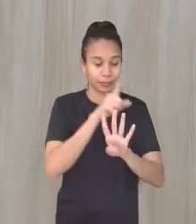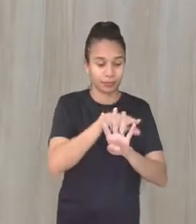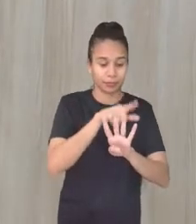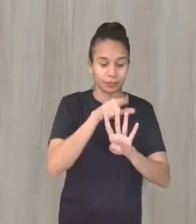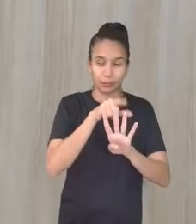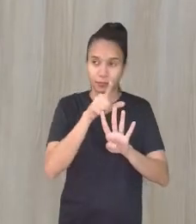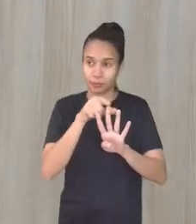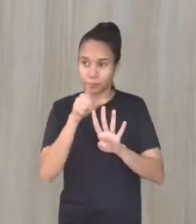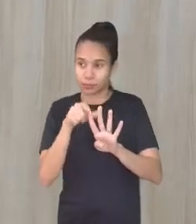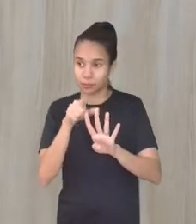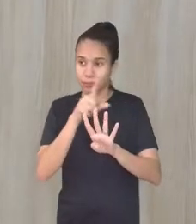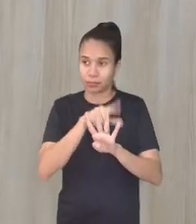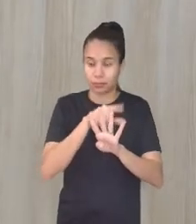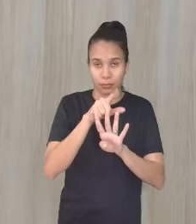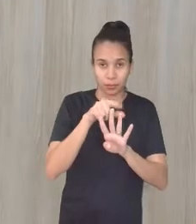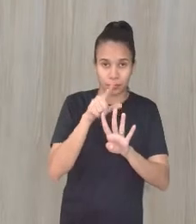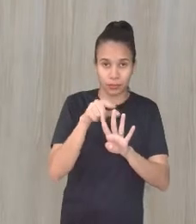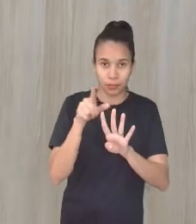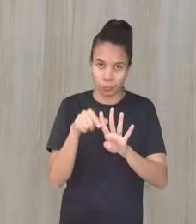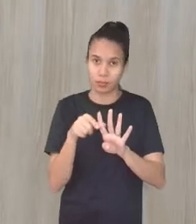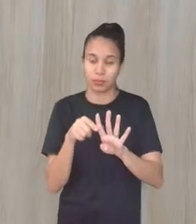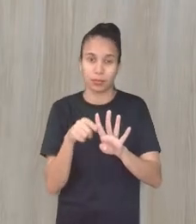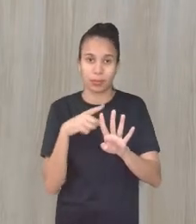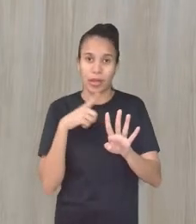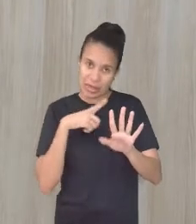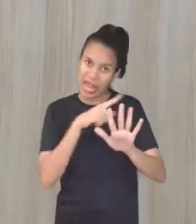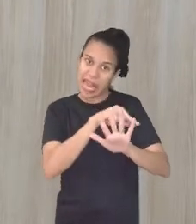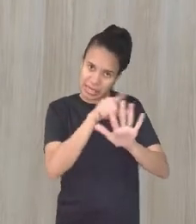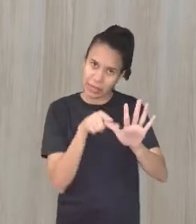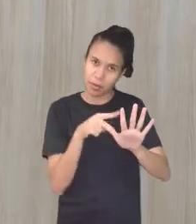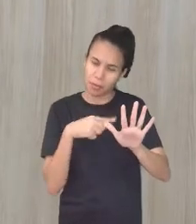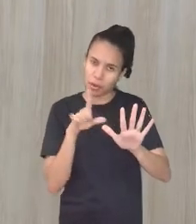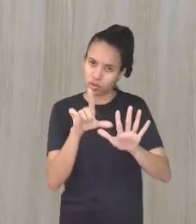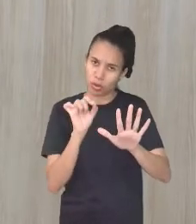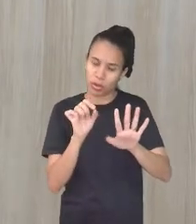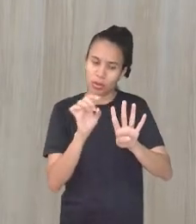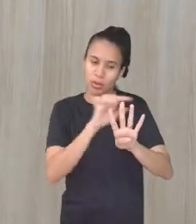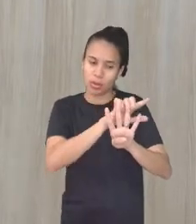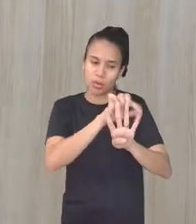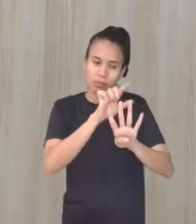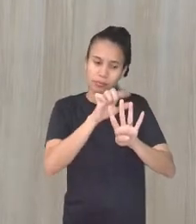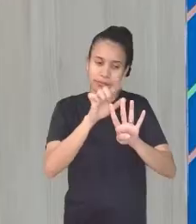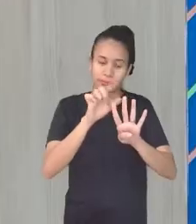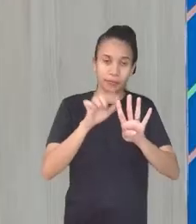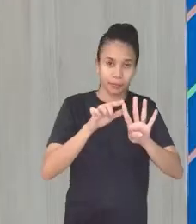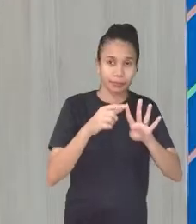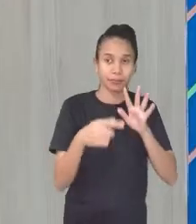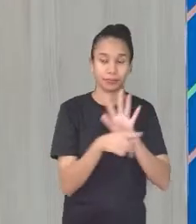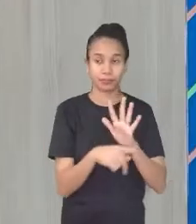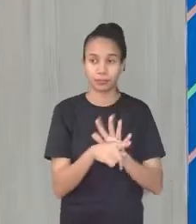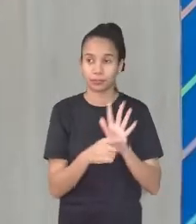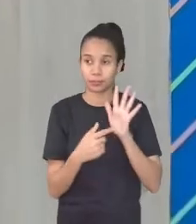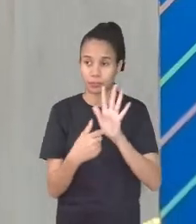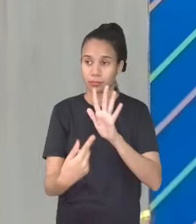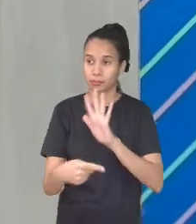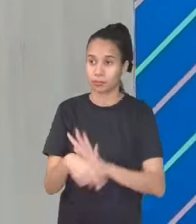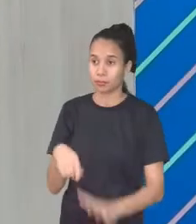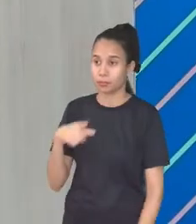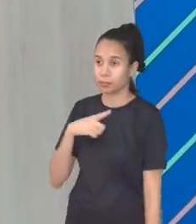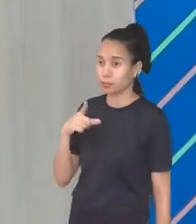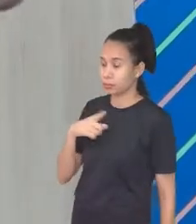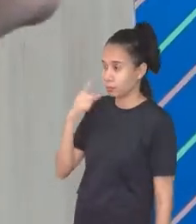dos sentidos, não é? Então, estão representados aqui por